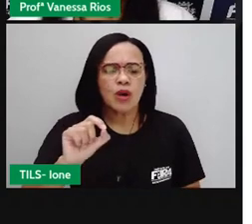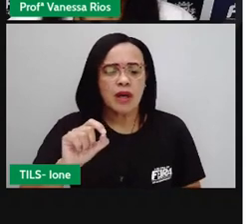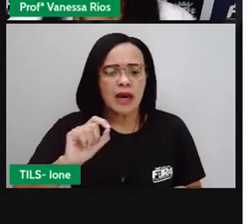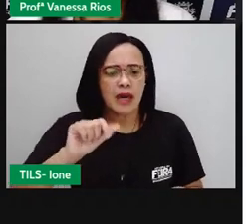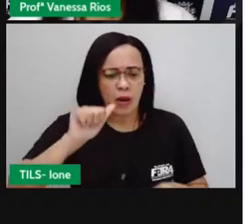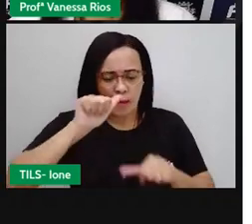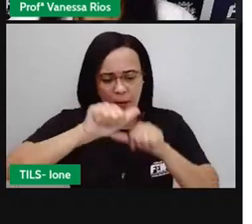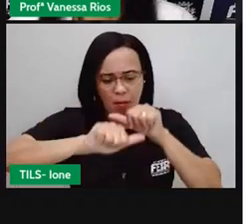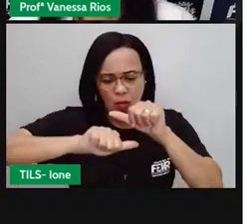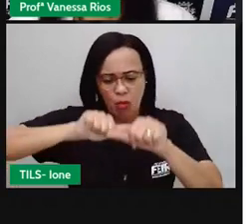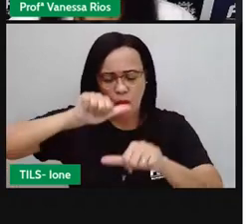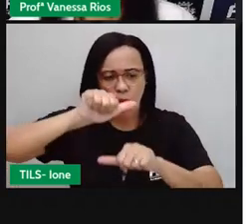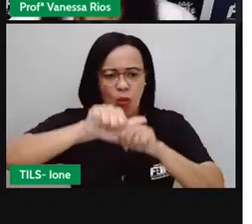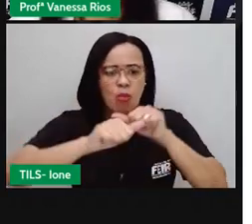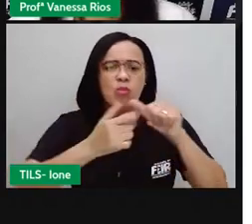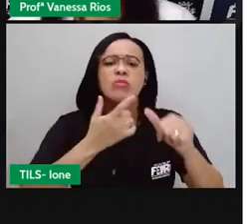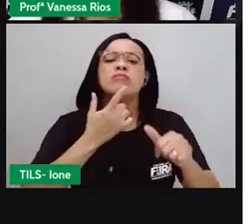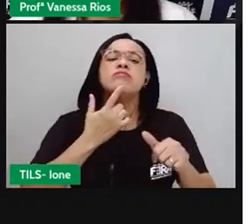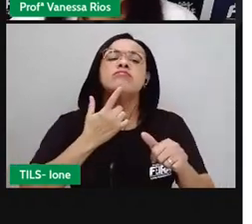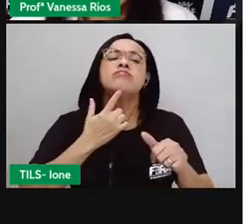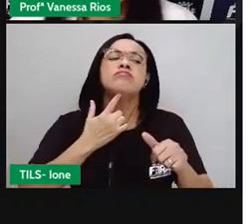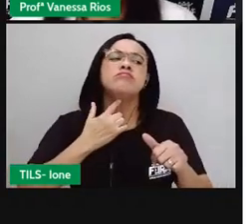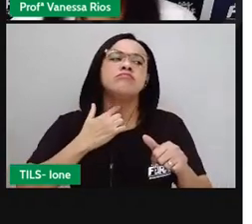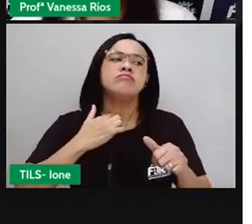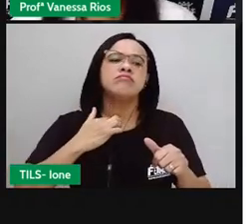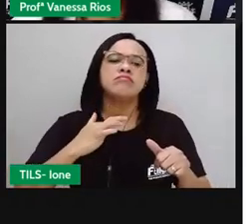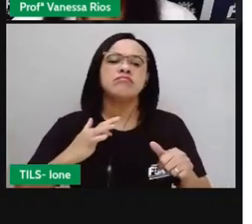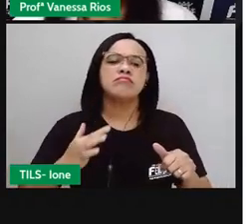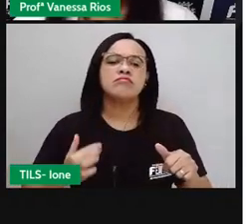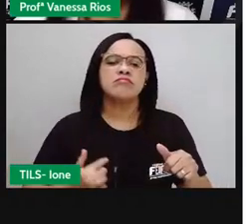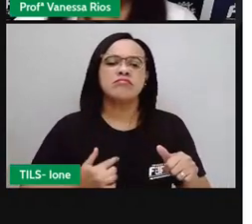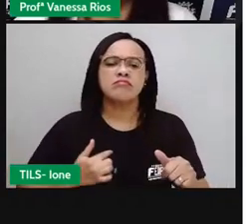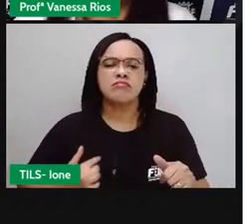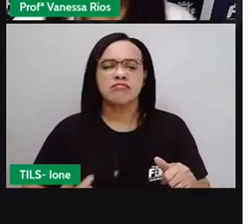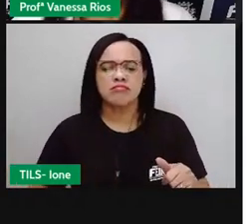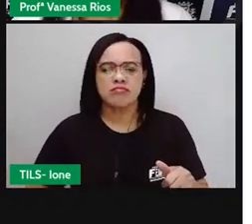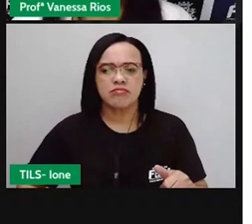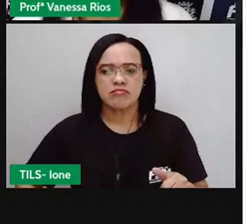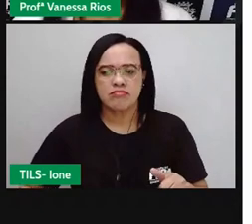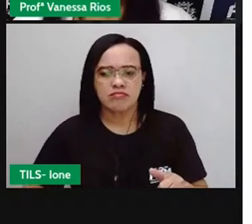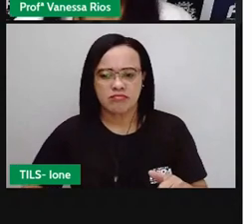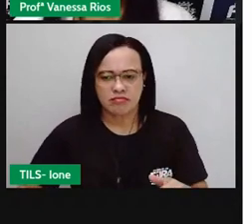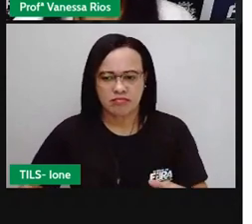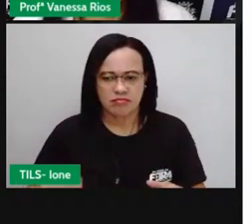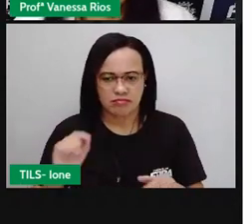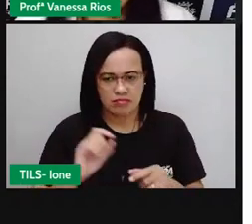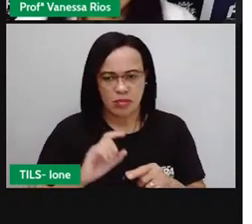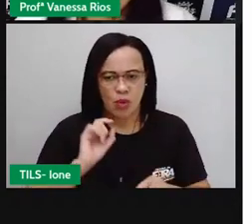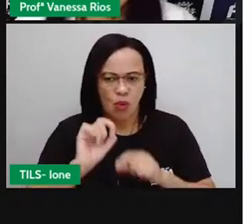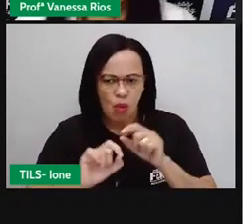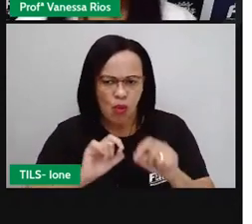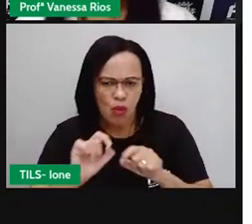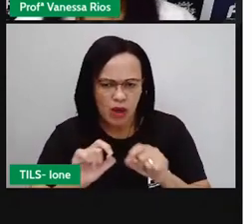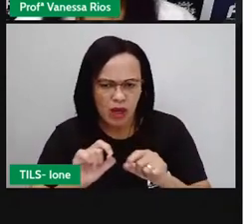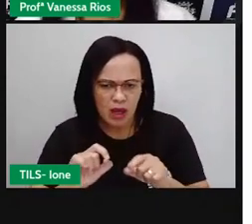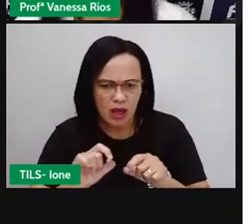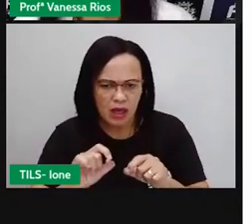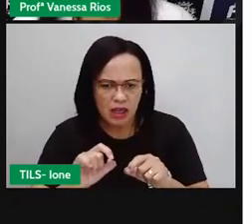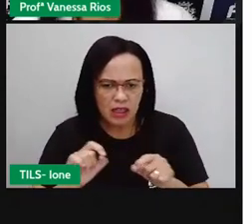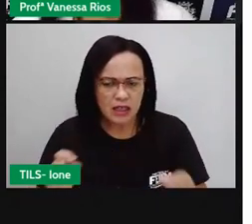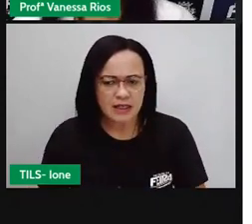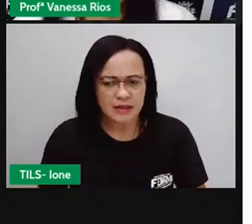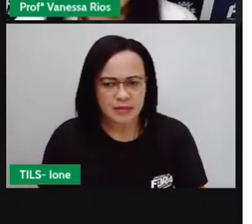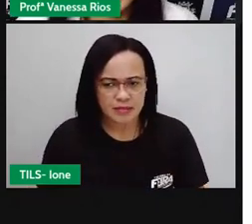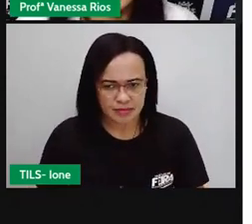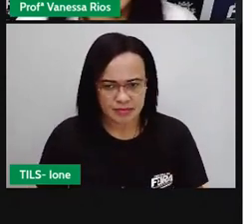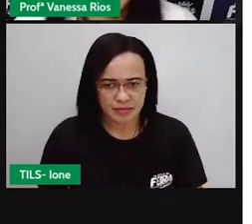processo digestório, ele passa justamente pela diminuição do alimento. Isso já se inicia, a gente já viu